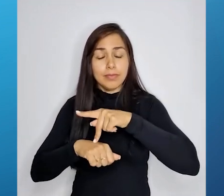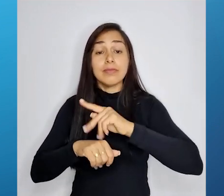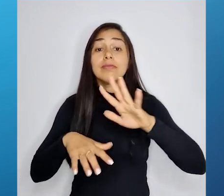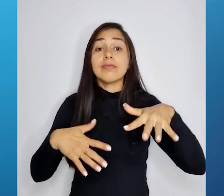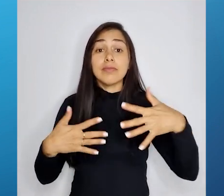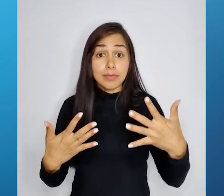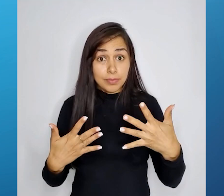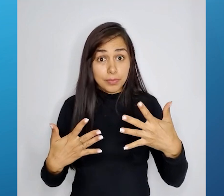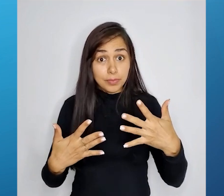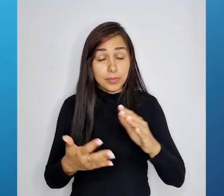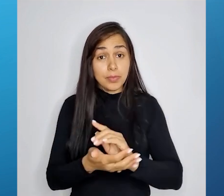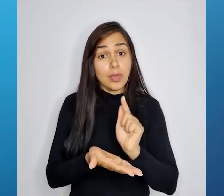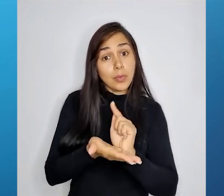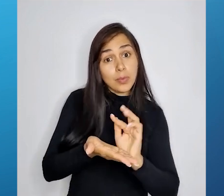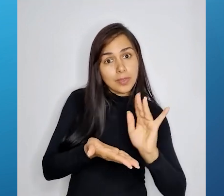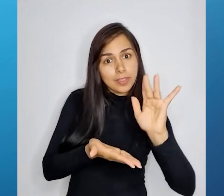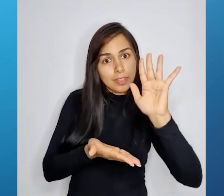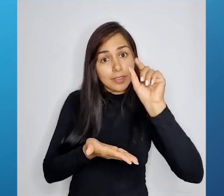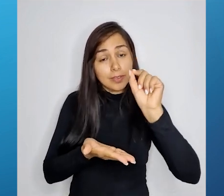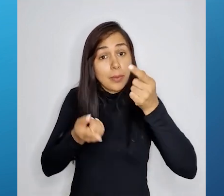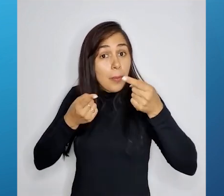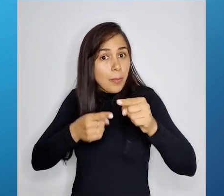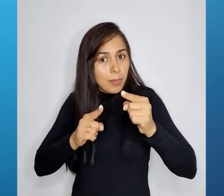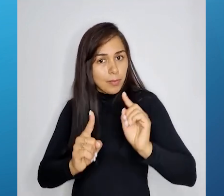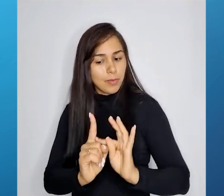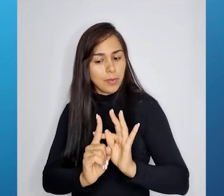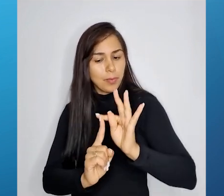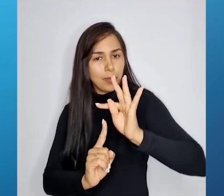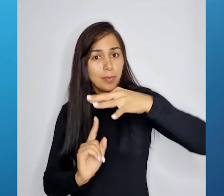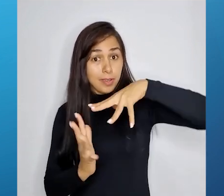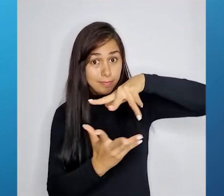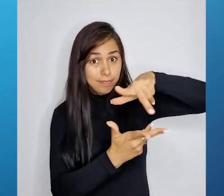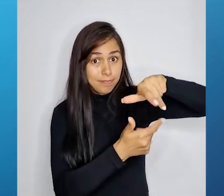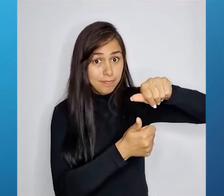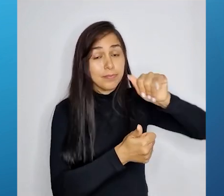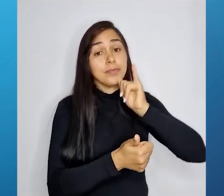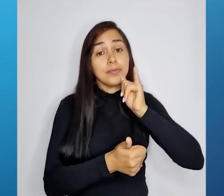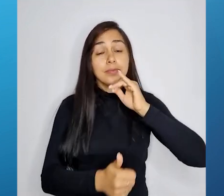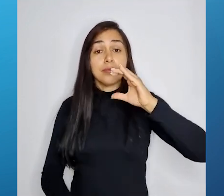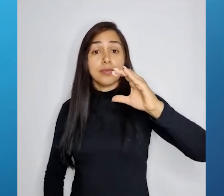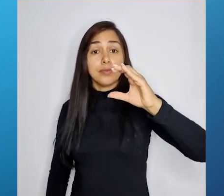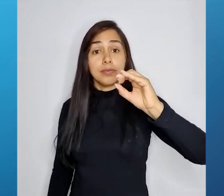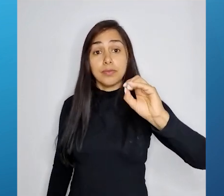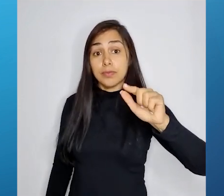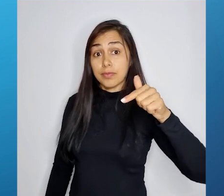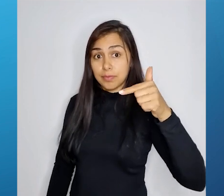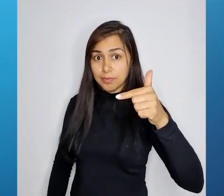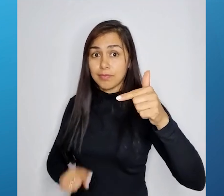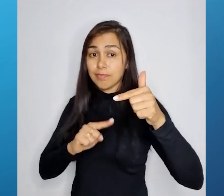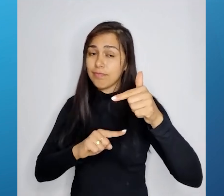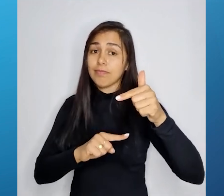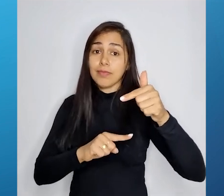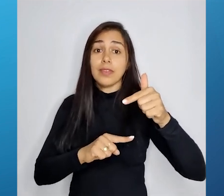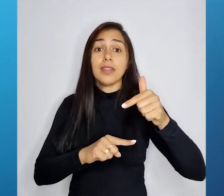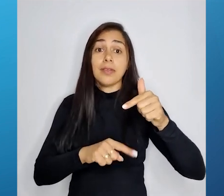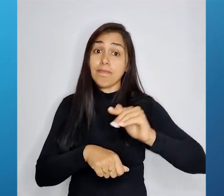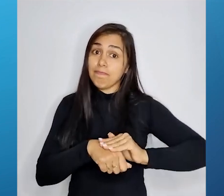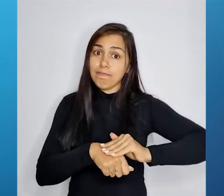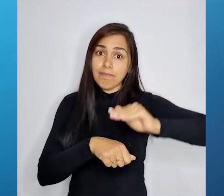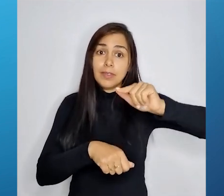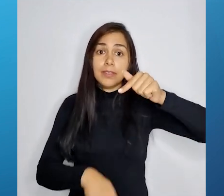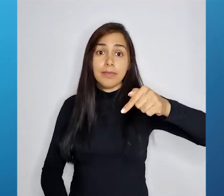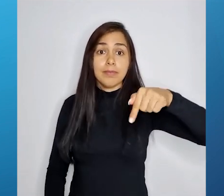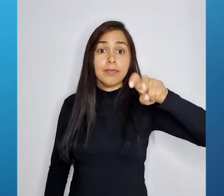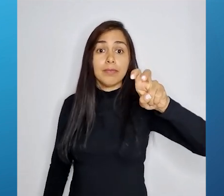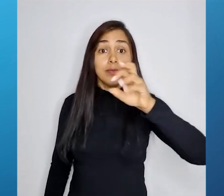Quais são os gases do efeito estufa? Nós temos como exemplo, CO2, que responde pela maior parte, 75